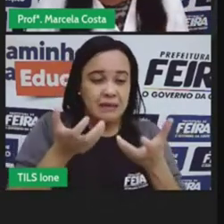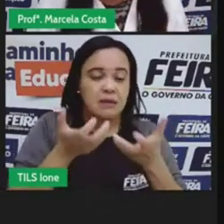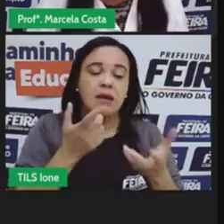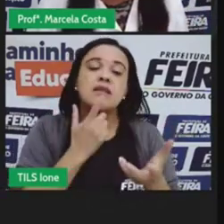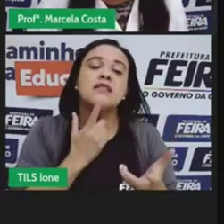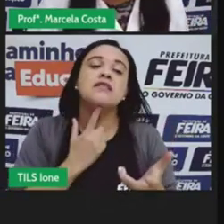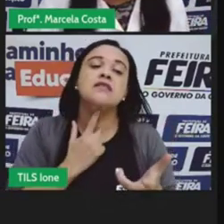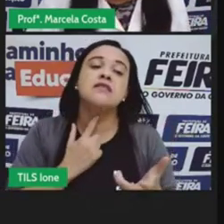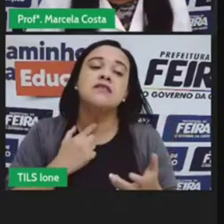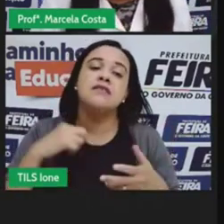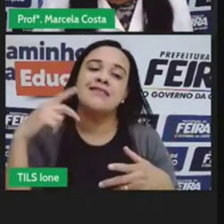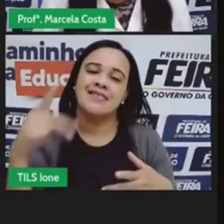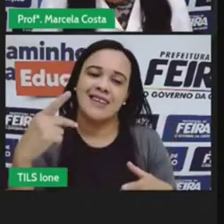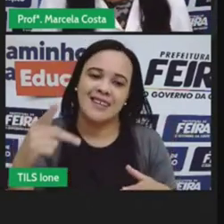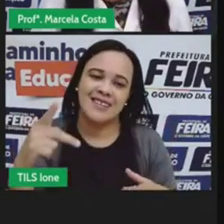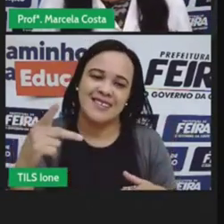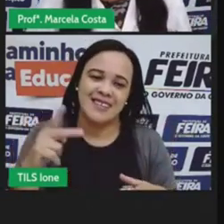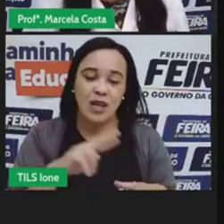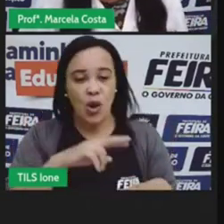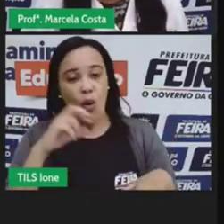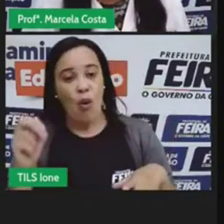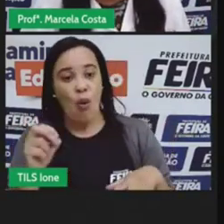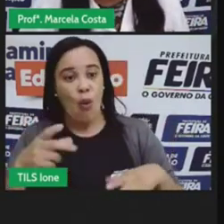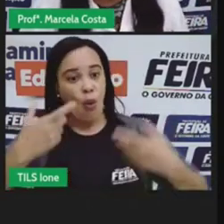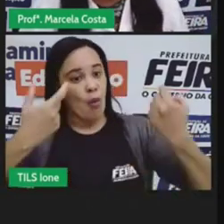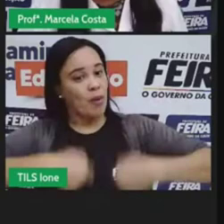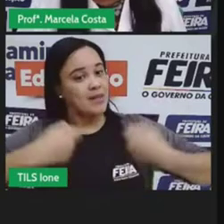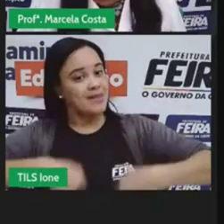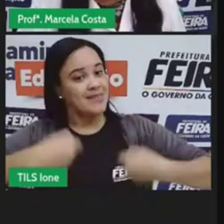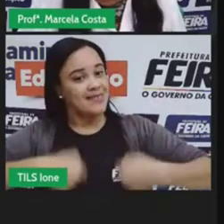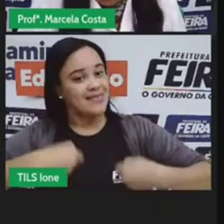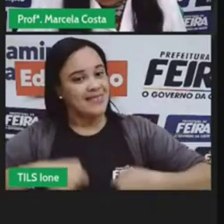ele quer uma jujuba